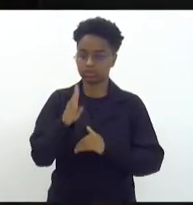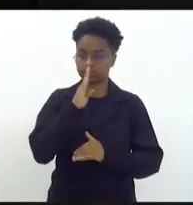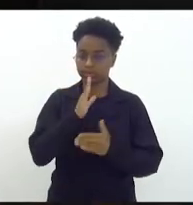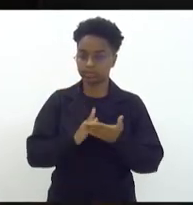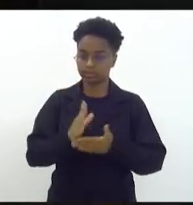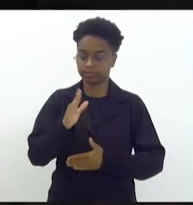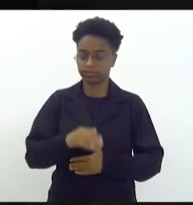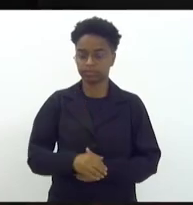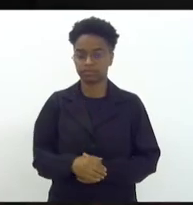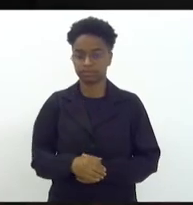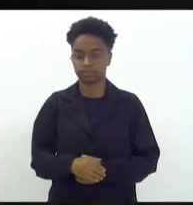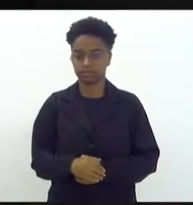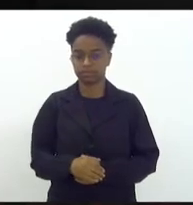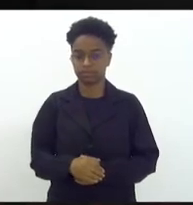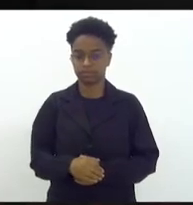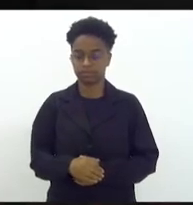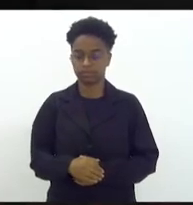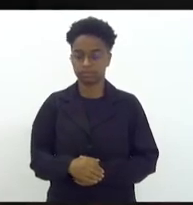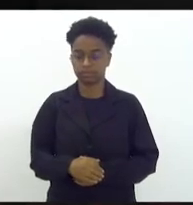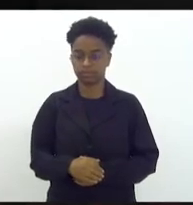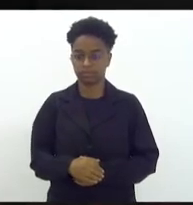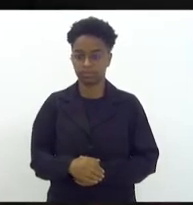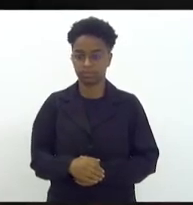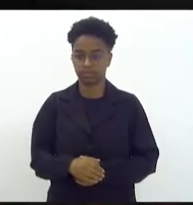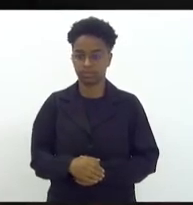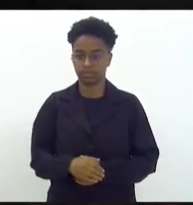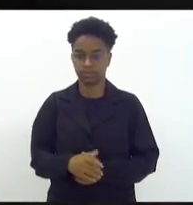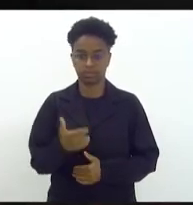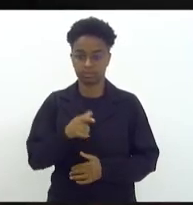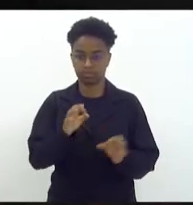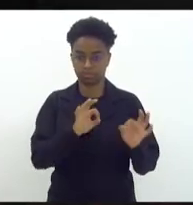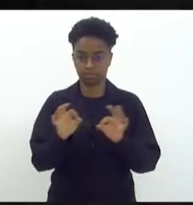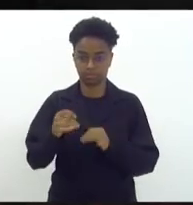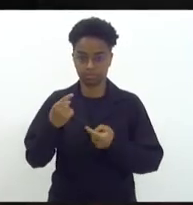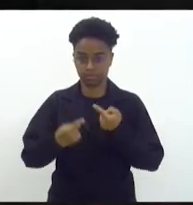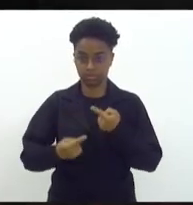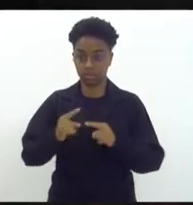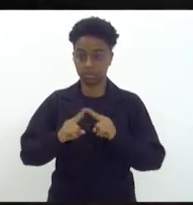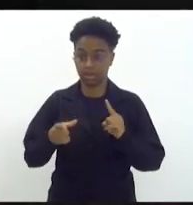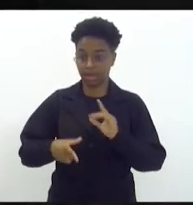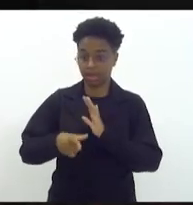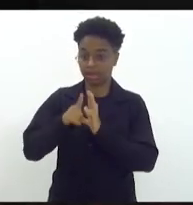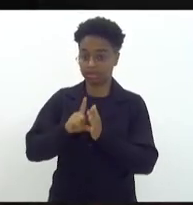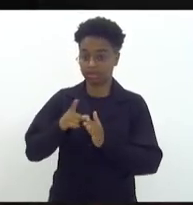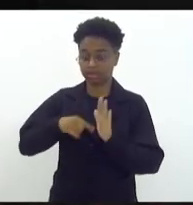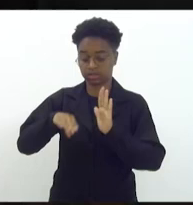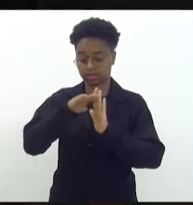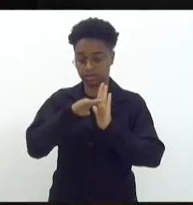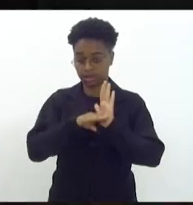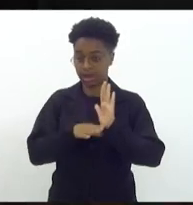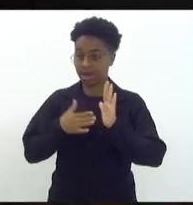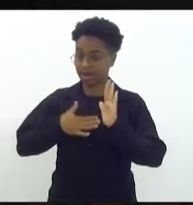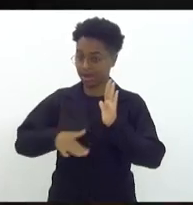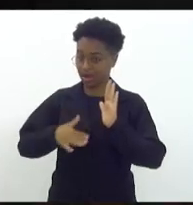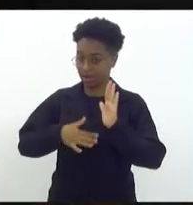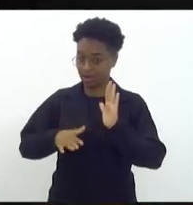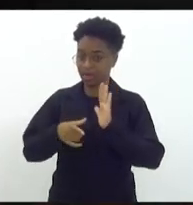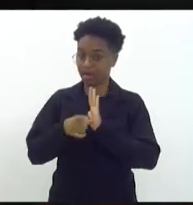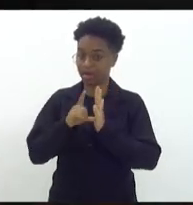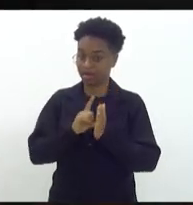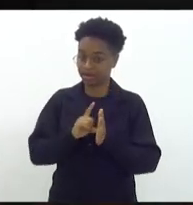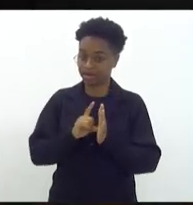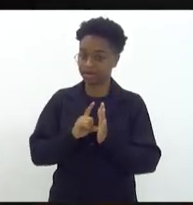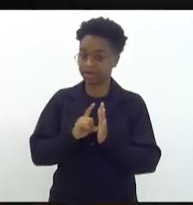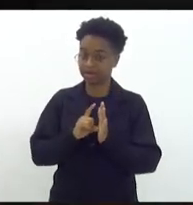Aprovado. Seguindo. É nada havendo a tratar antes, porém, na ordem do dia, antes, porém, de